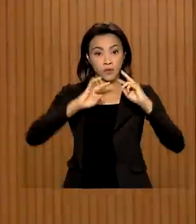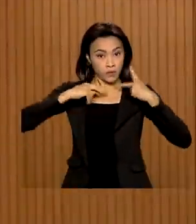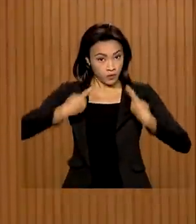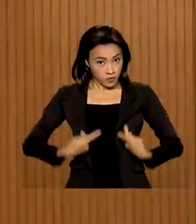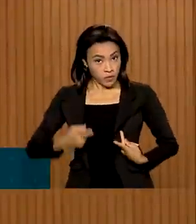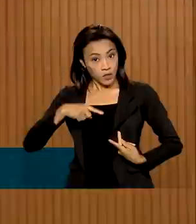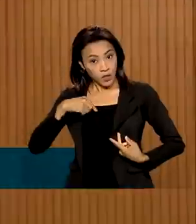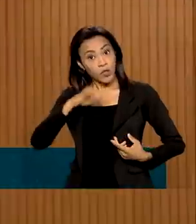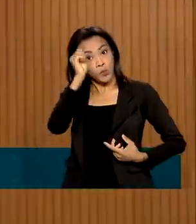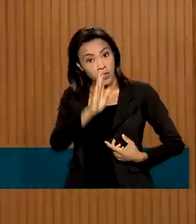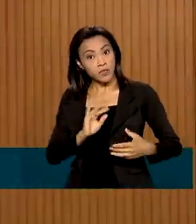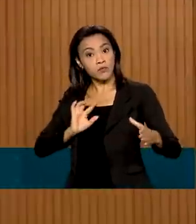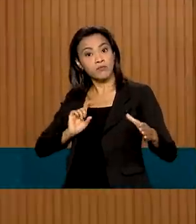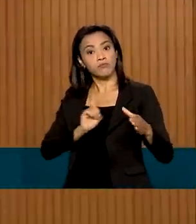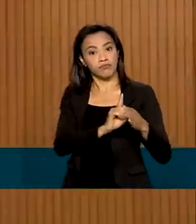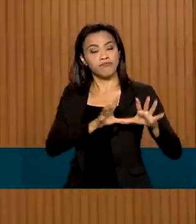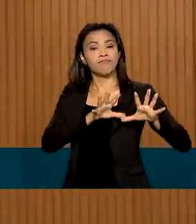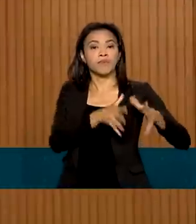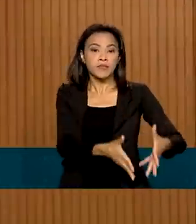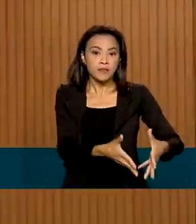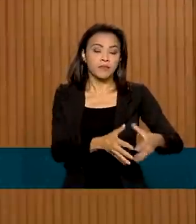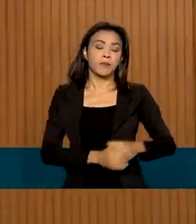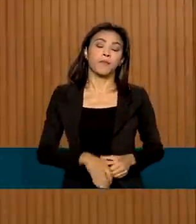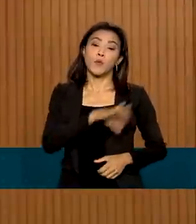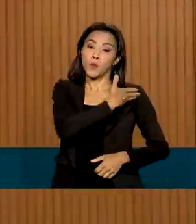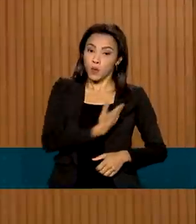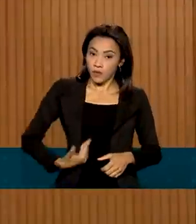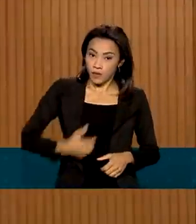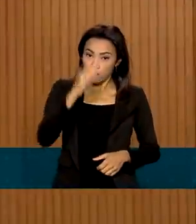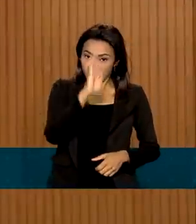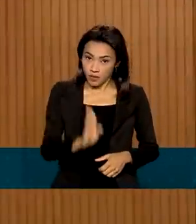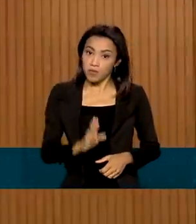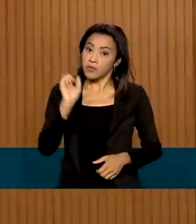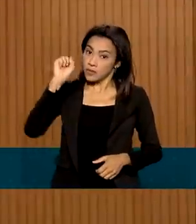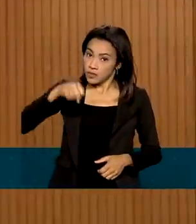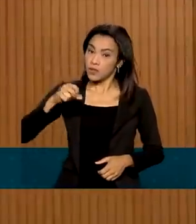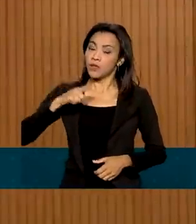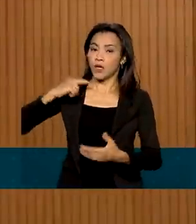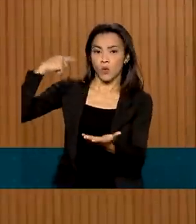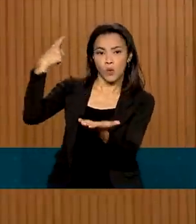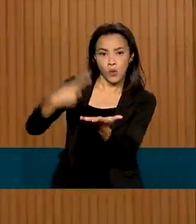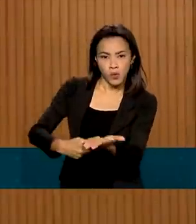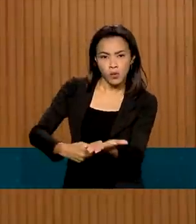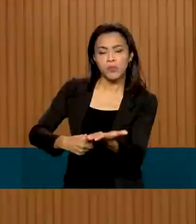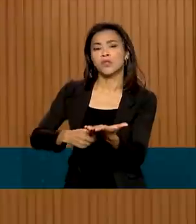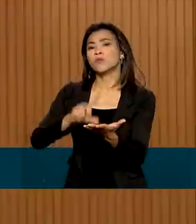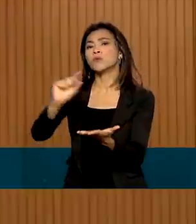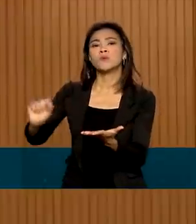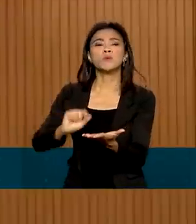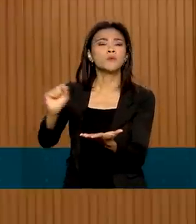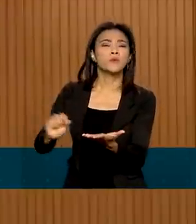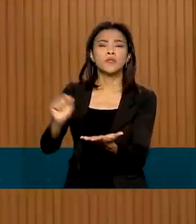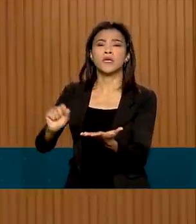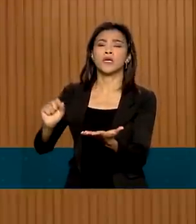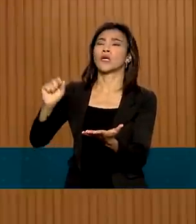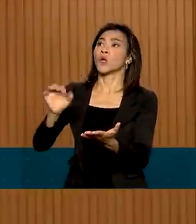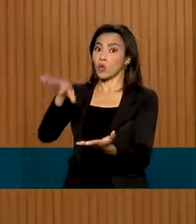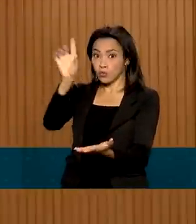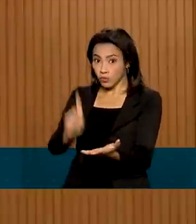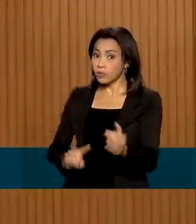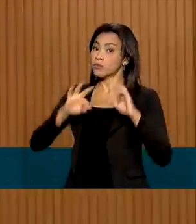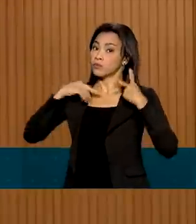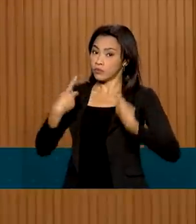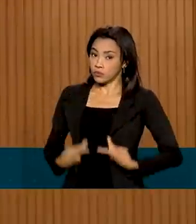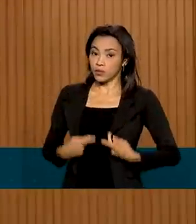parte. O governo brasileiro reitera, sim, o seu compromisso com os mais altos padrões de direitos humanos, com a